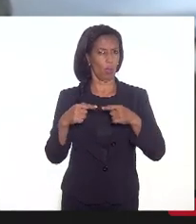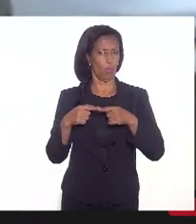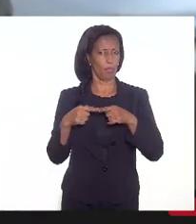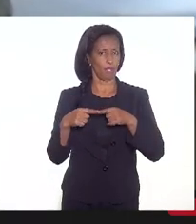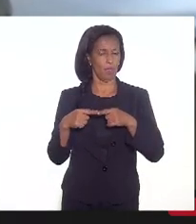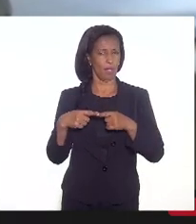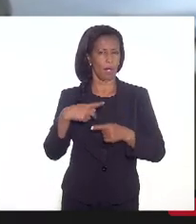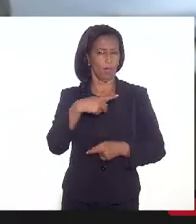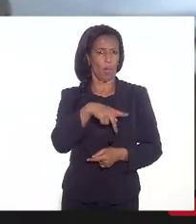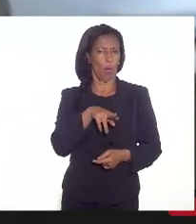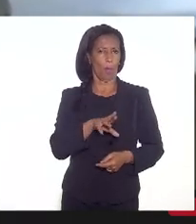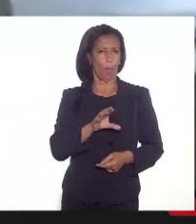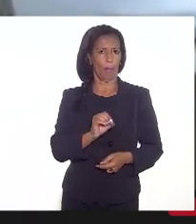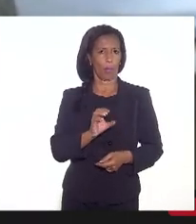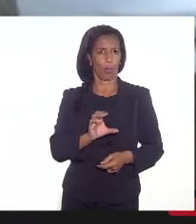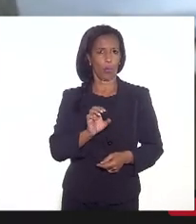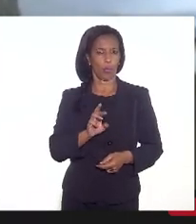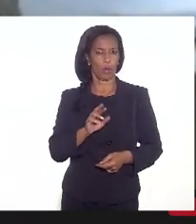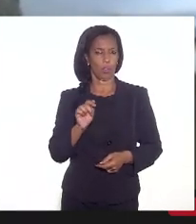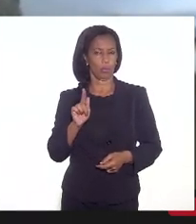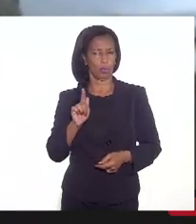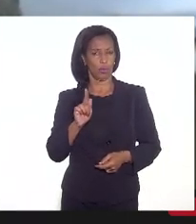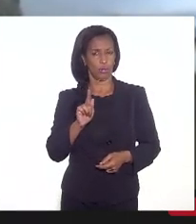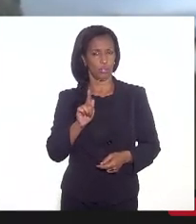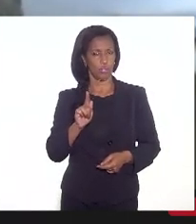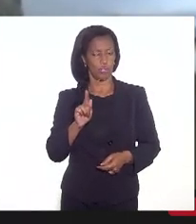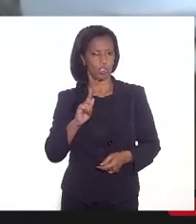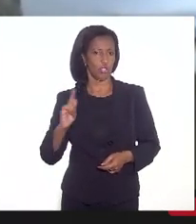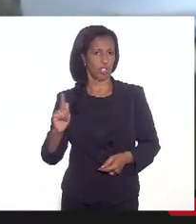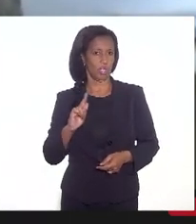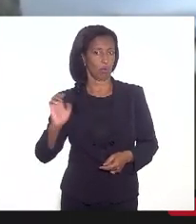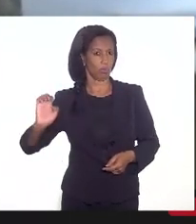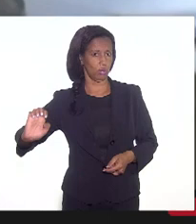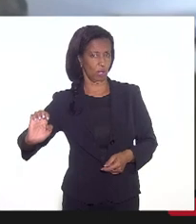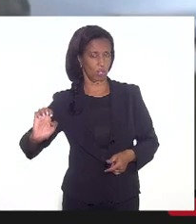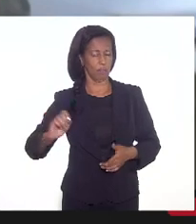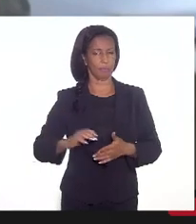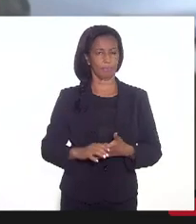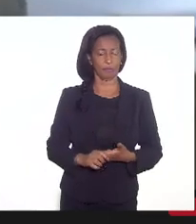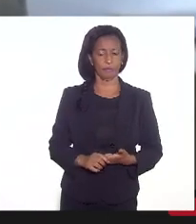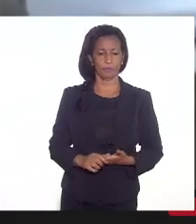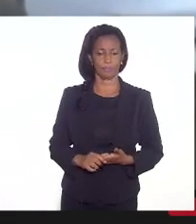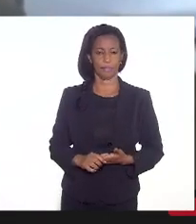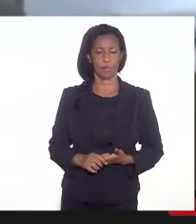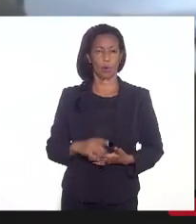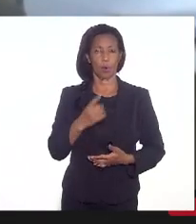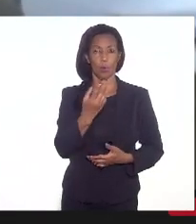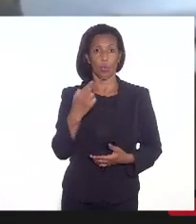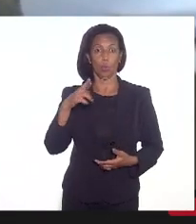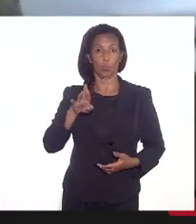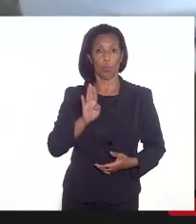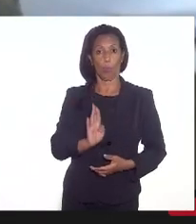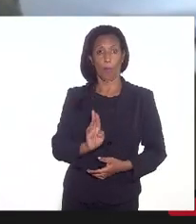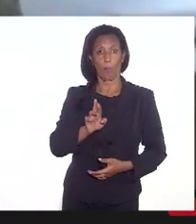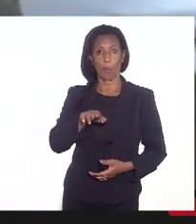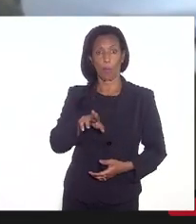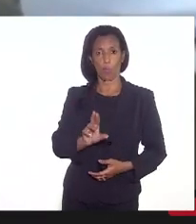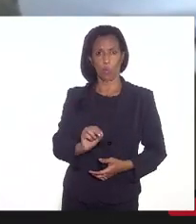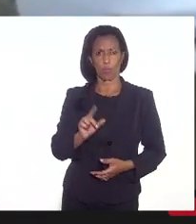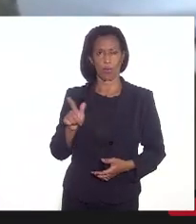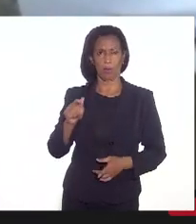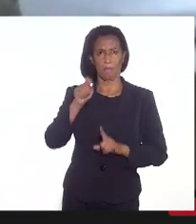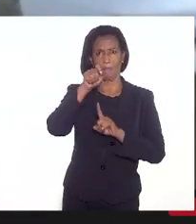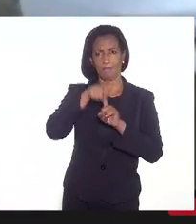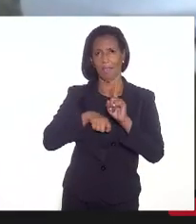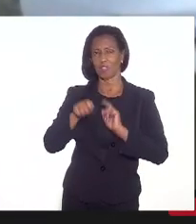procurador geral do Estado, doutor Bruno de B, que em agosto